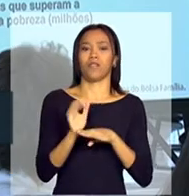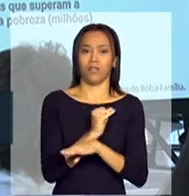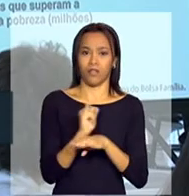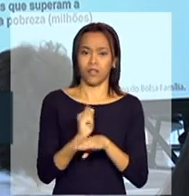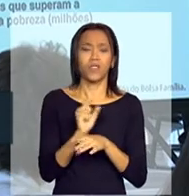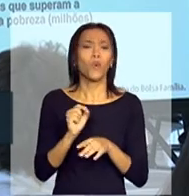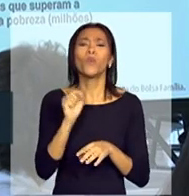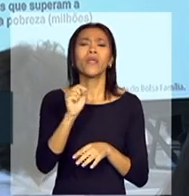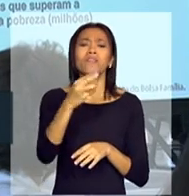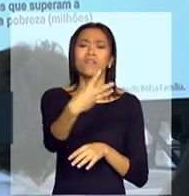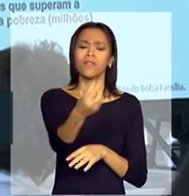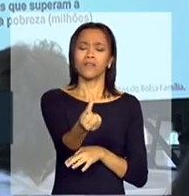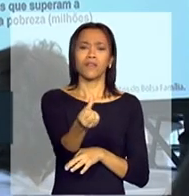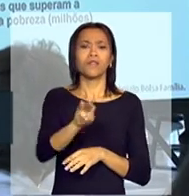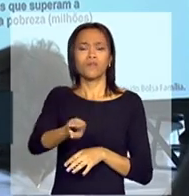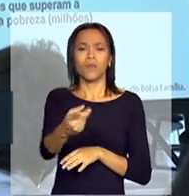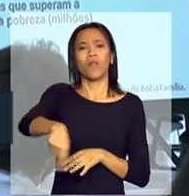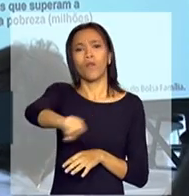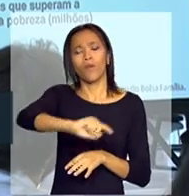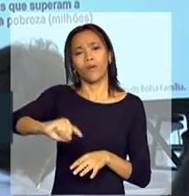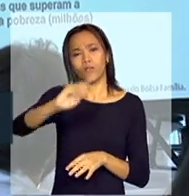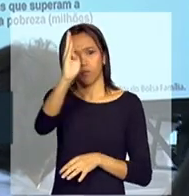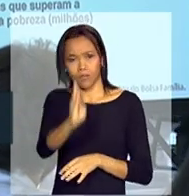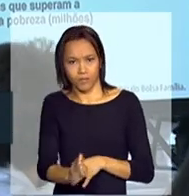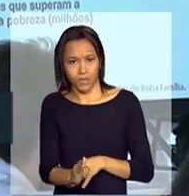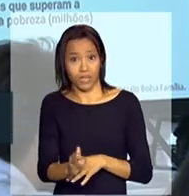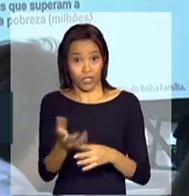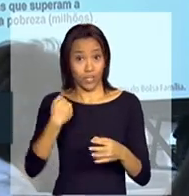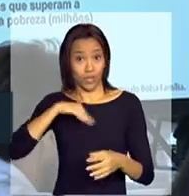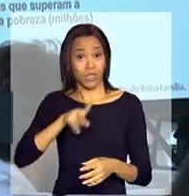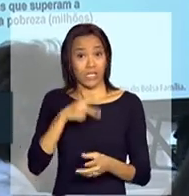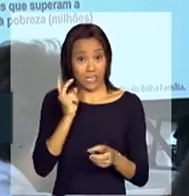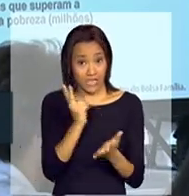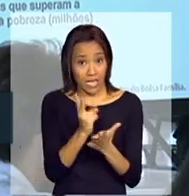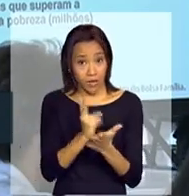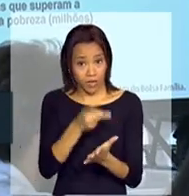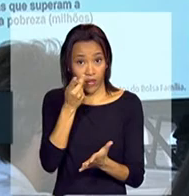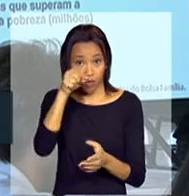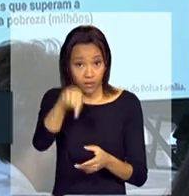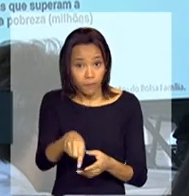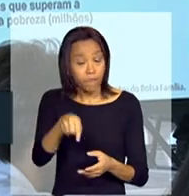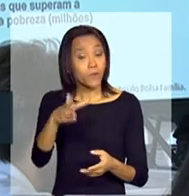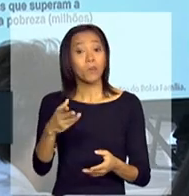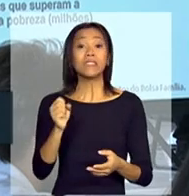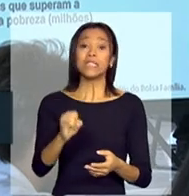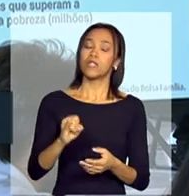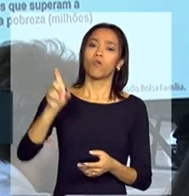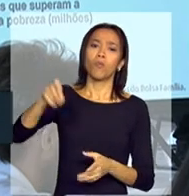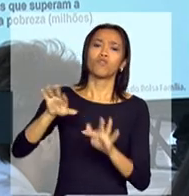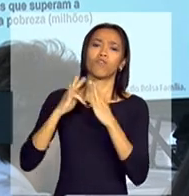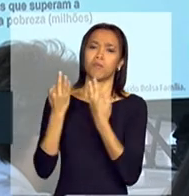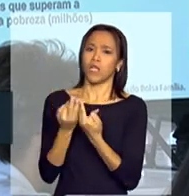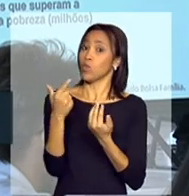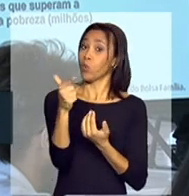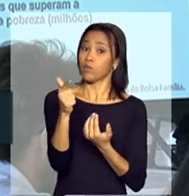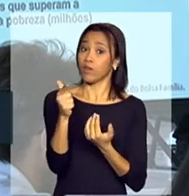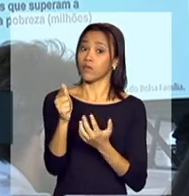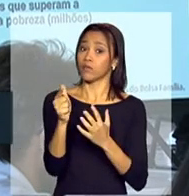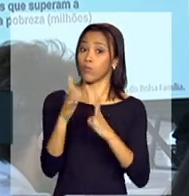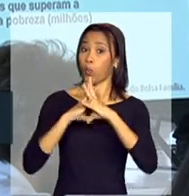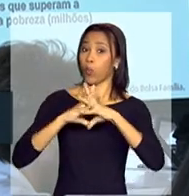que são os 36 milhões de brasileiros que nós temos feito referência? Se o Bolsa Família deixasse de existir hoje,